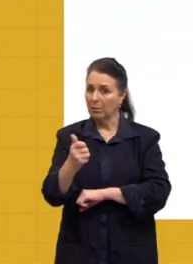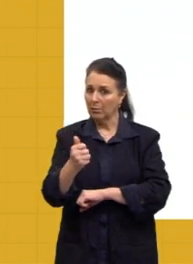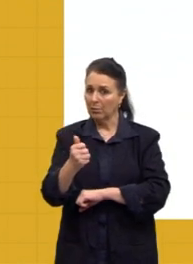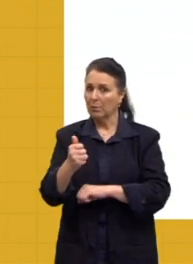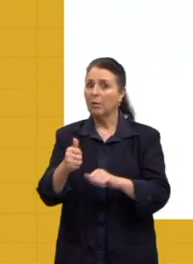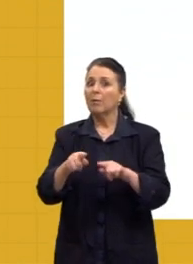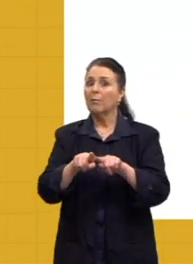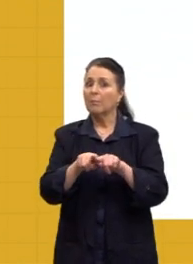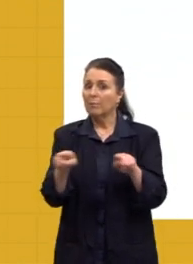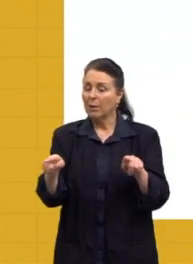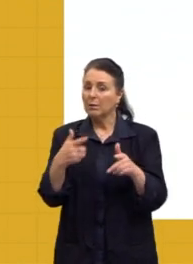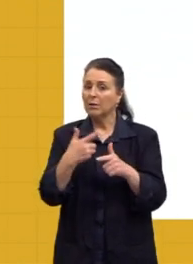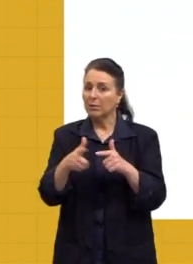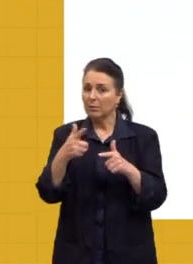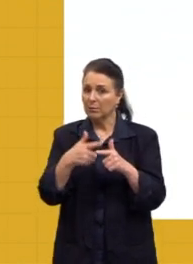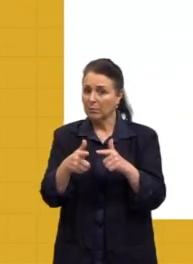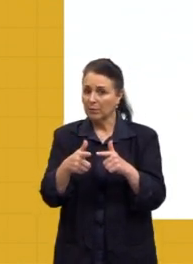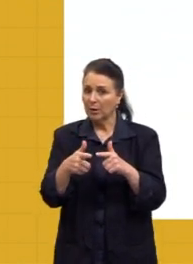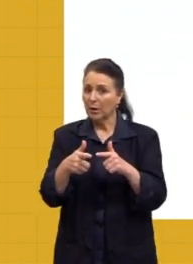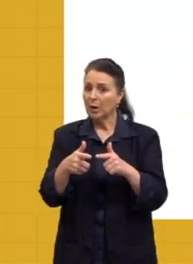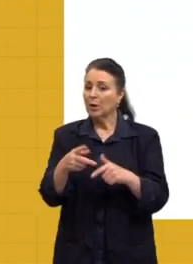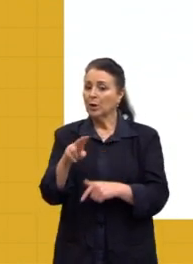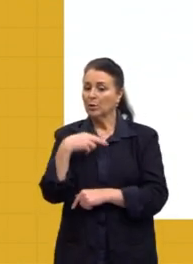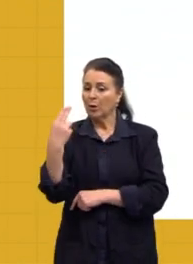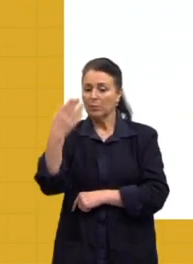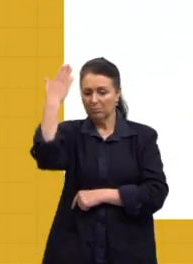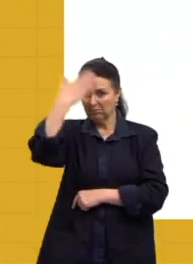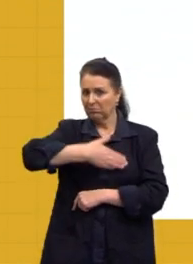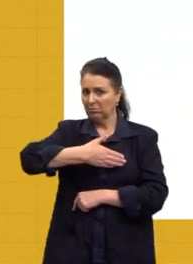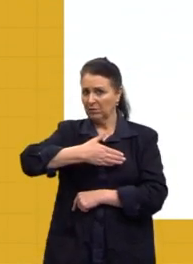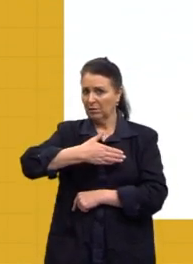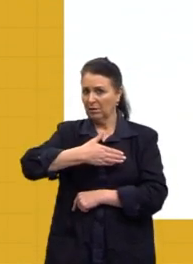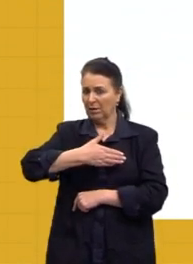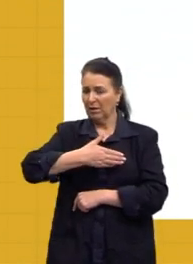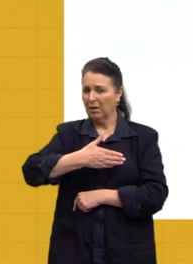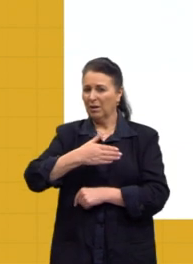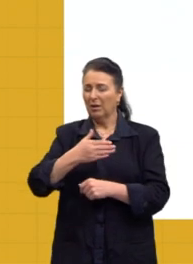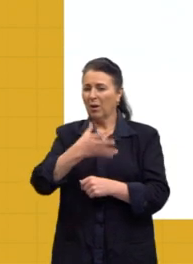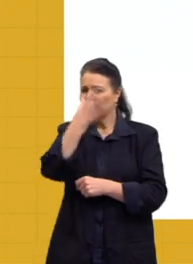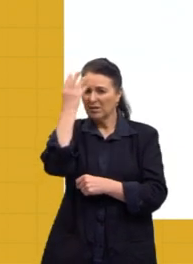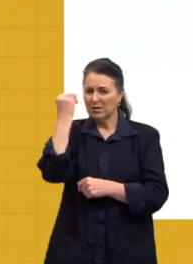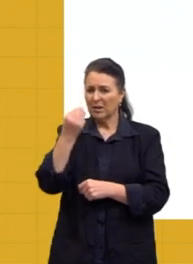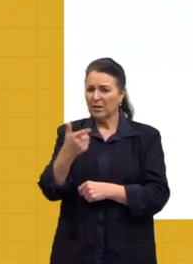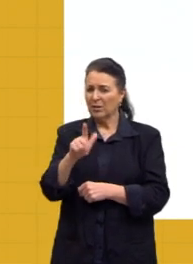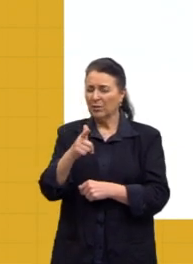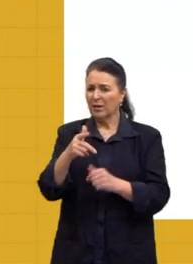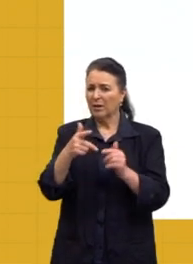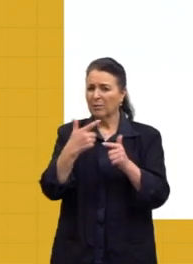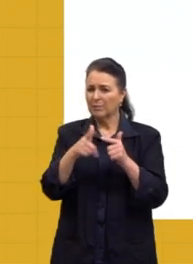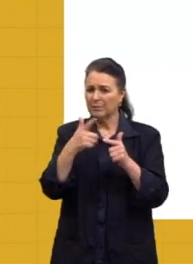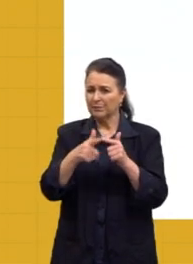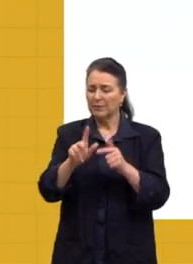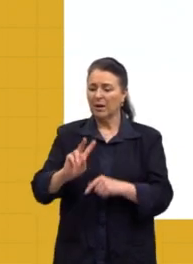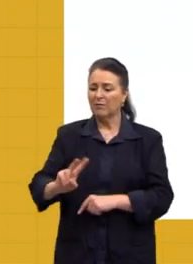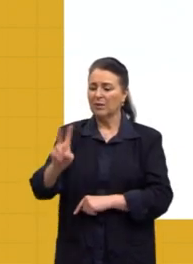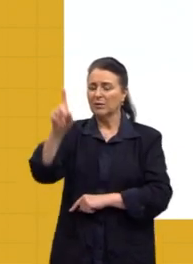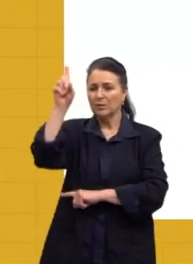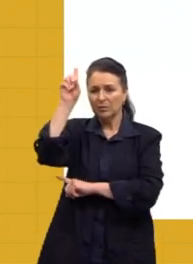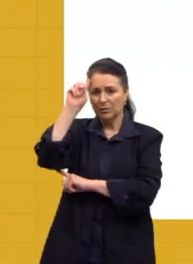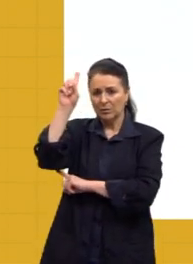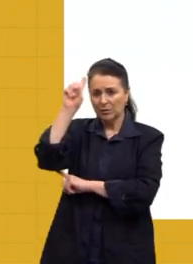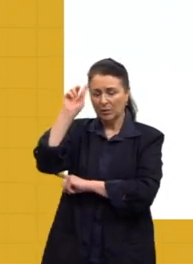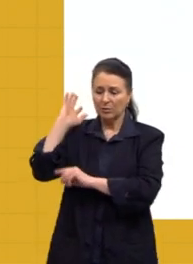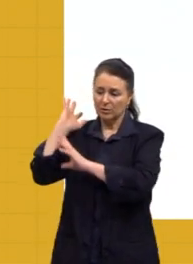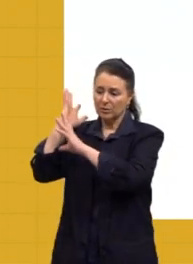E nós não vamos nos cegar em frente, né, esses problemas. O mais que a gente tem? Tem a valorização do cotidiano, resgate das